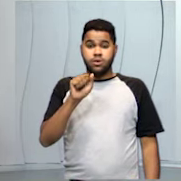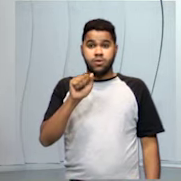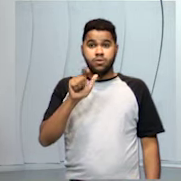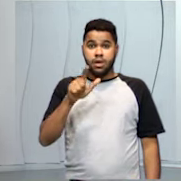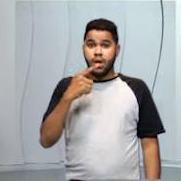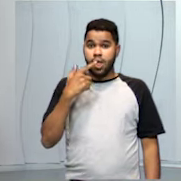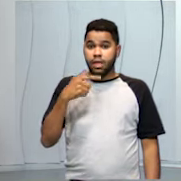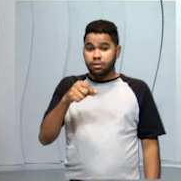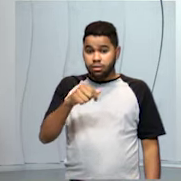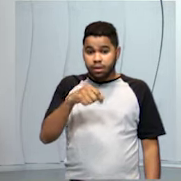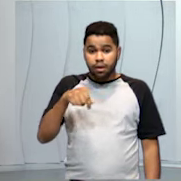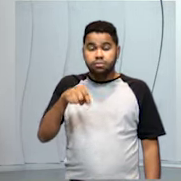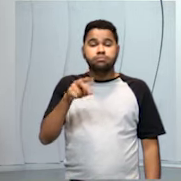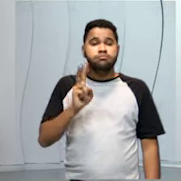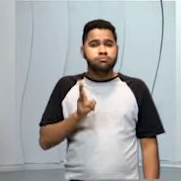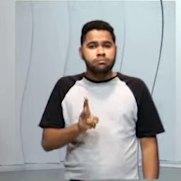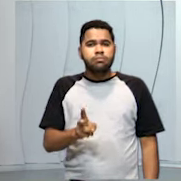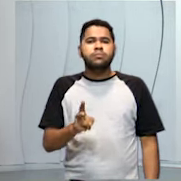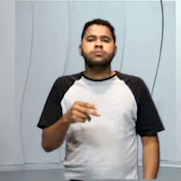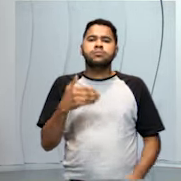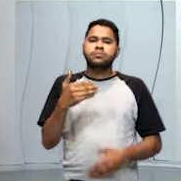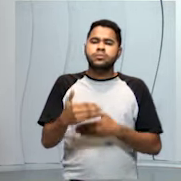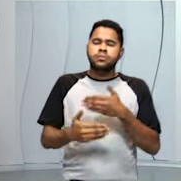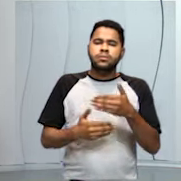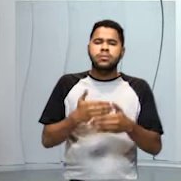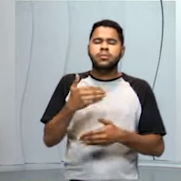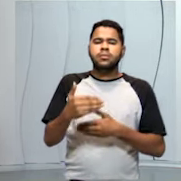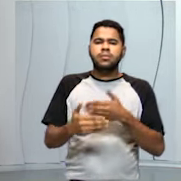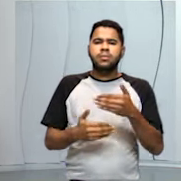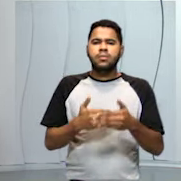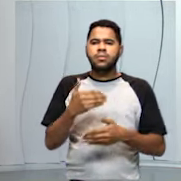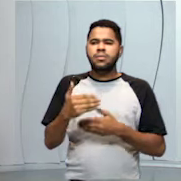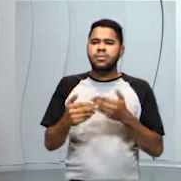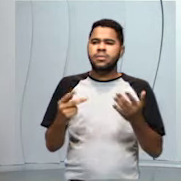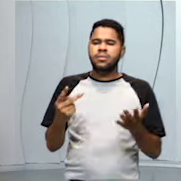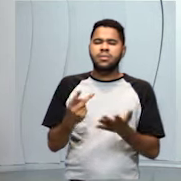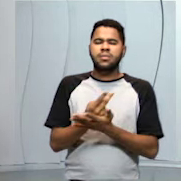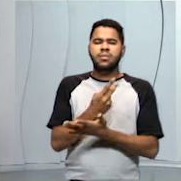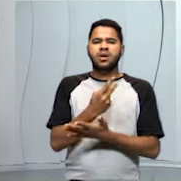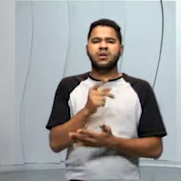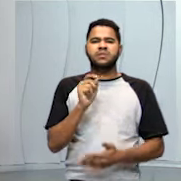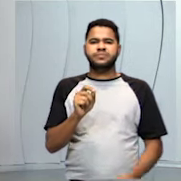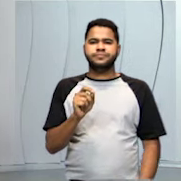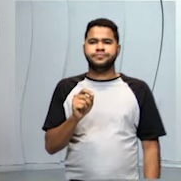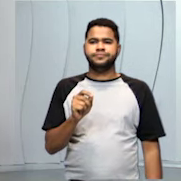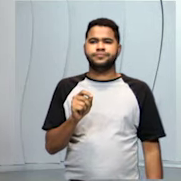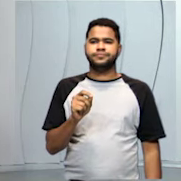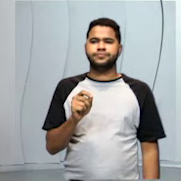sal vai ficando ali. Com esse processo, então, acontece a